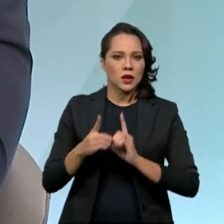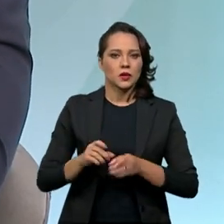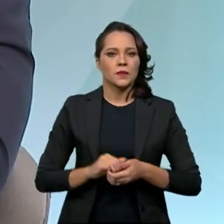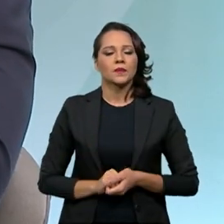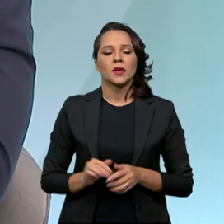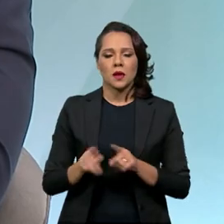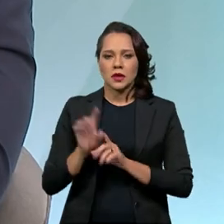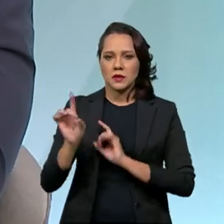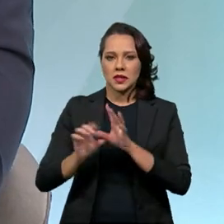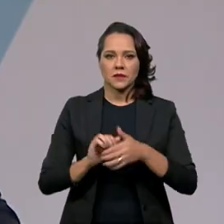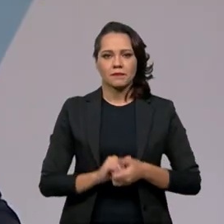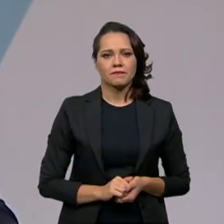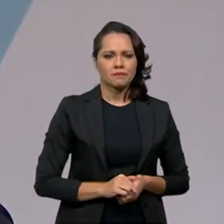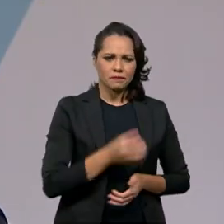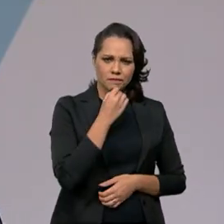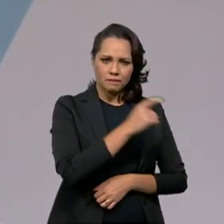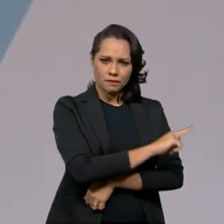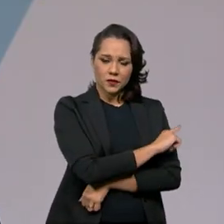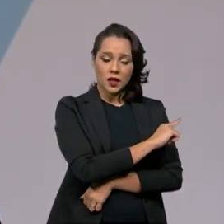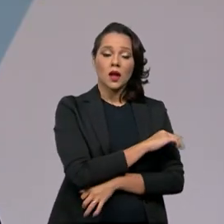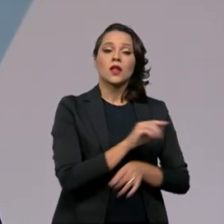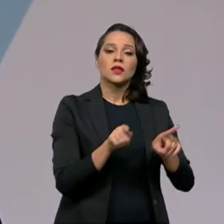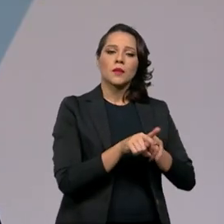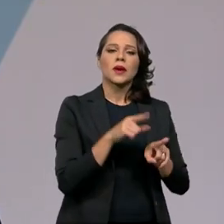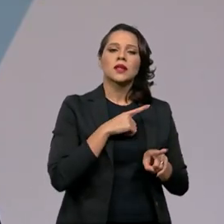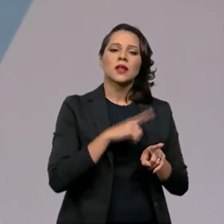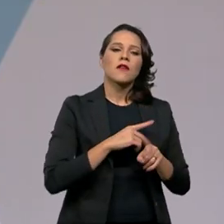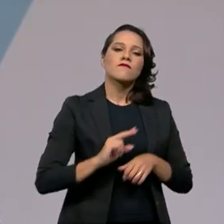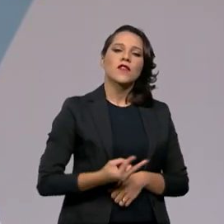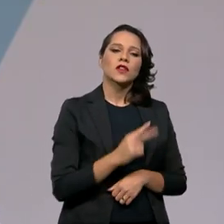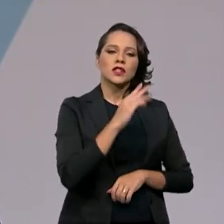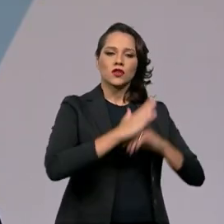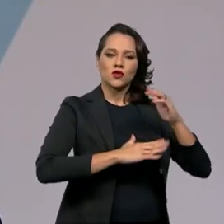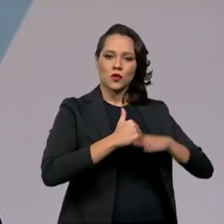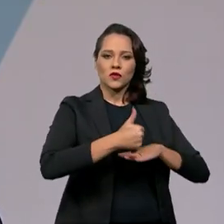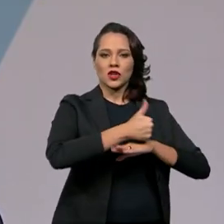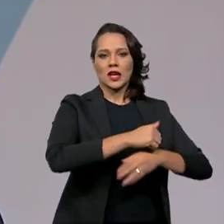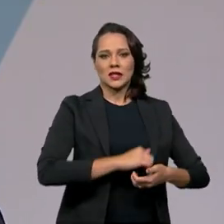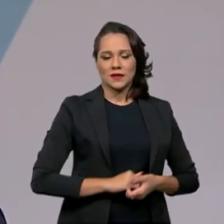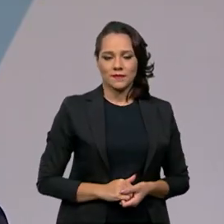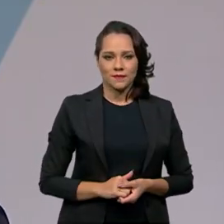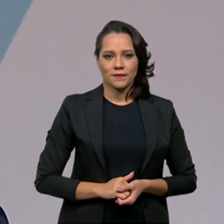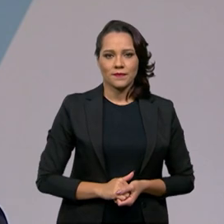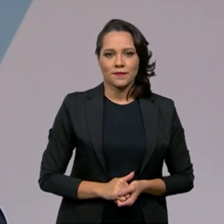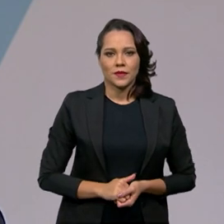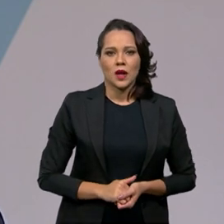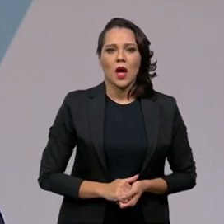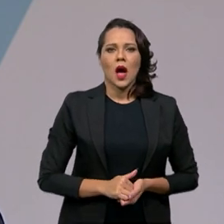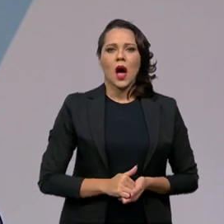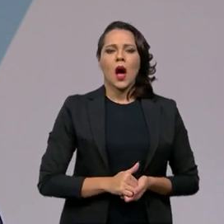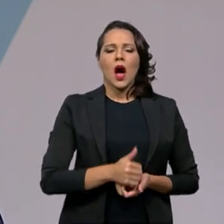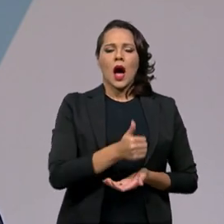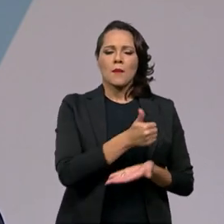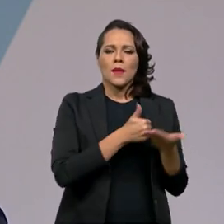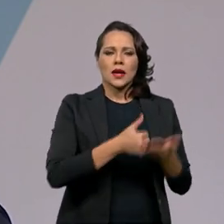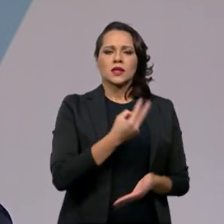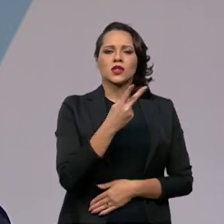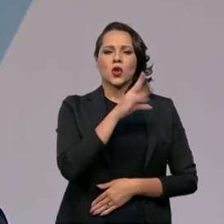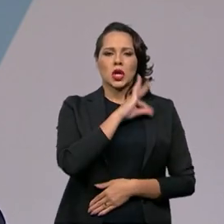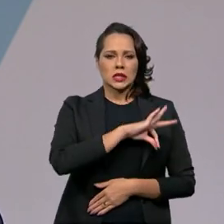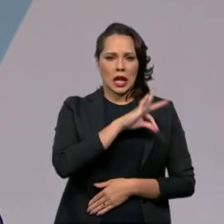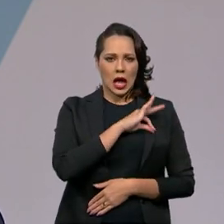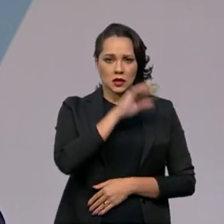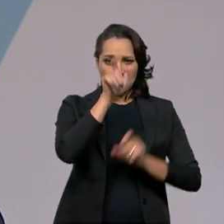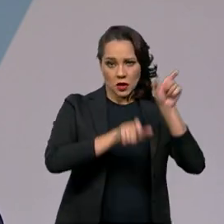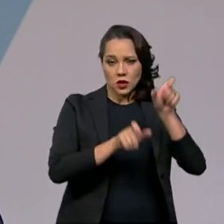primário, também especializado. Essa boa gestão também passa pela valorização dos profissionais. O piso de dois salários mínimos para os agentes